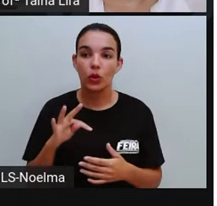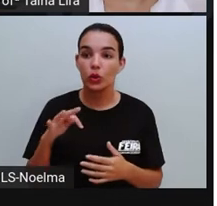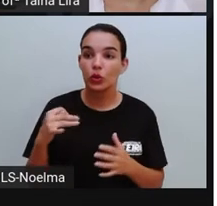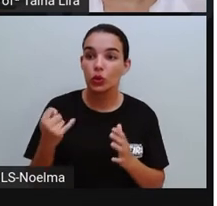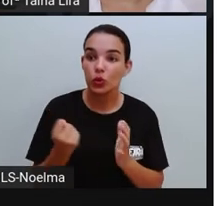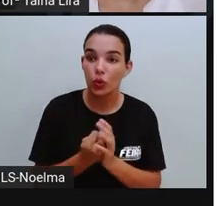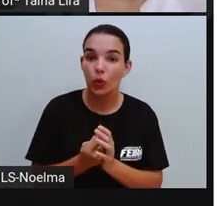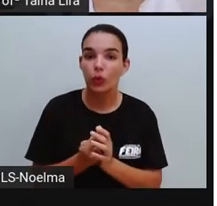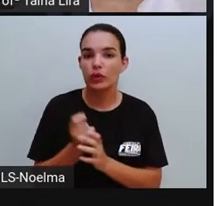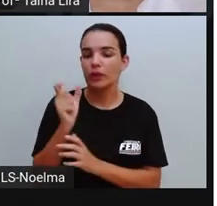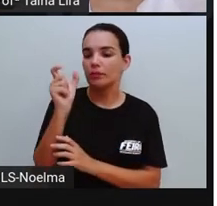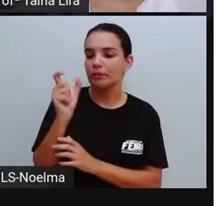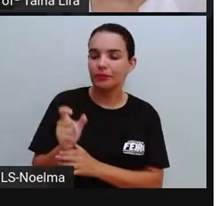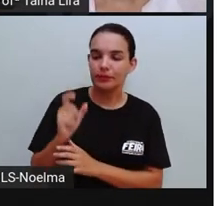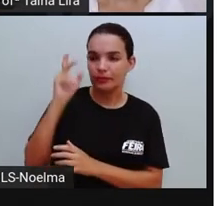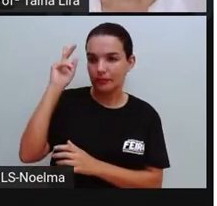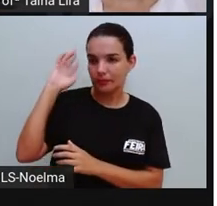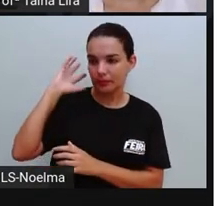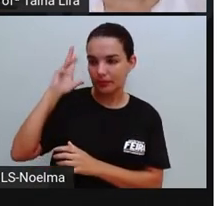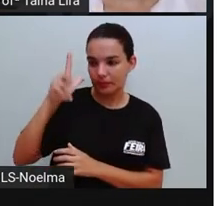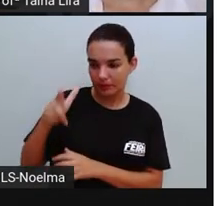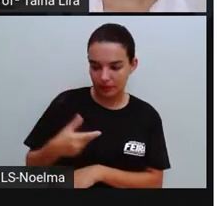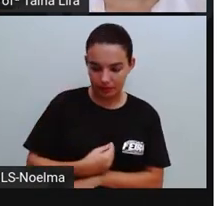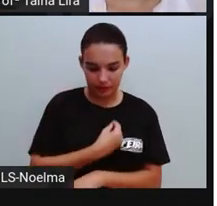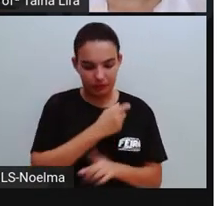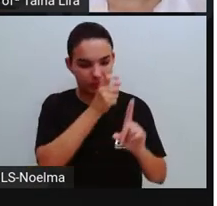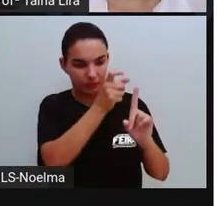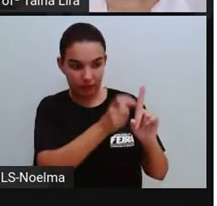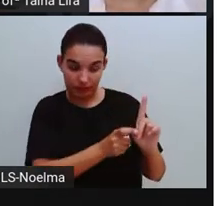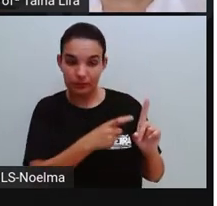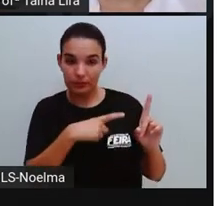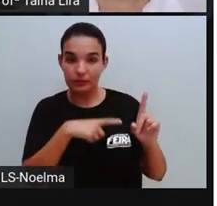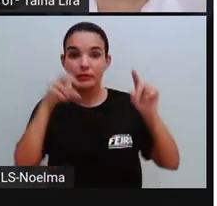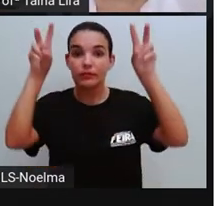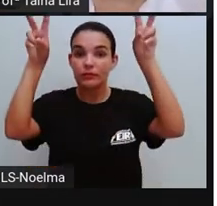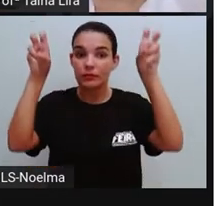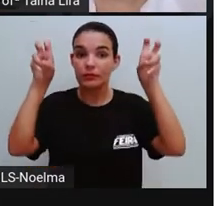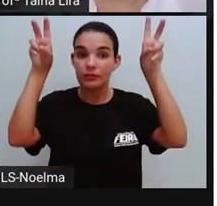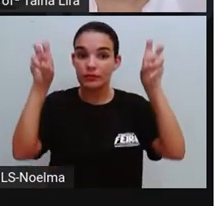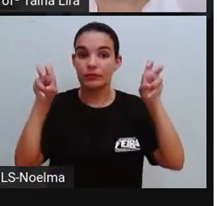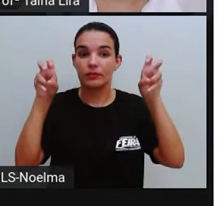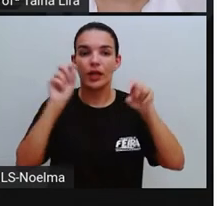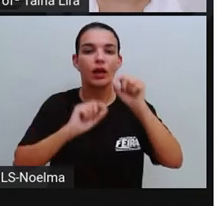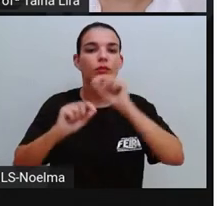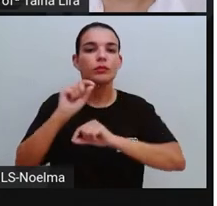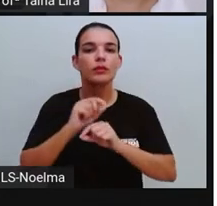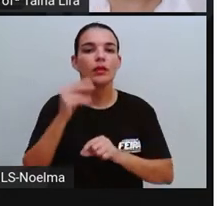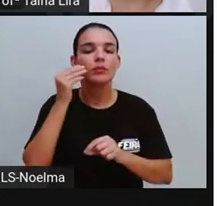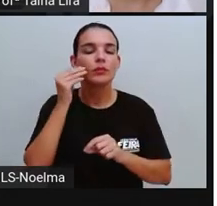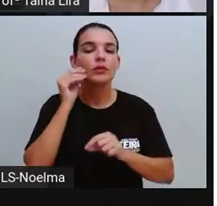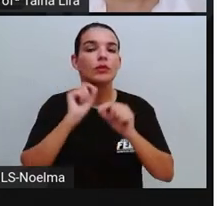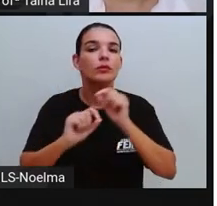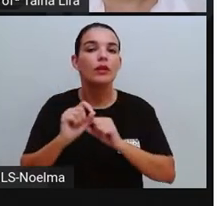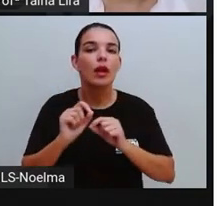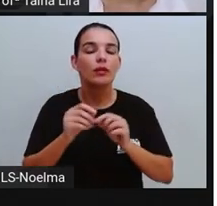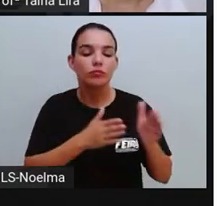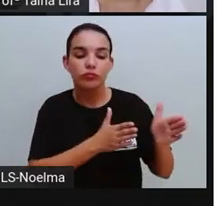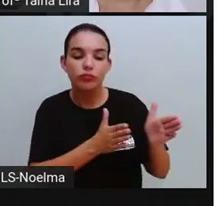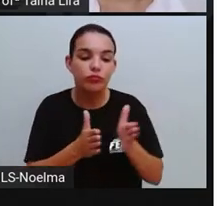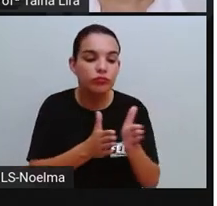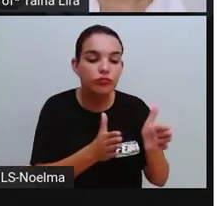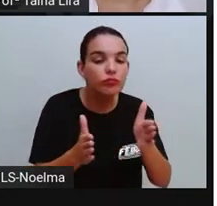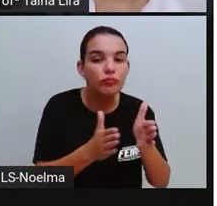autobiografia tem um título, tá? Que é geralmente aí marcado por uma expressão que remeta a trajetória, tá? É,